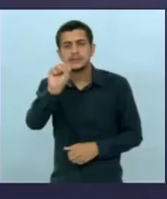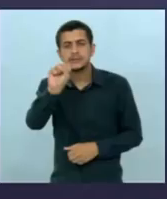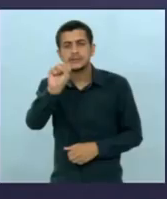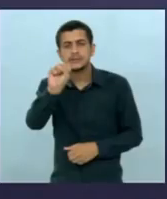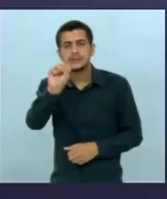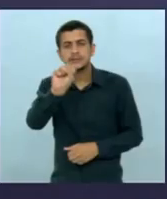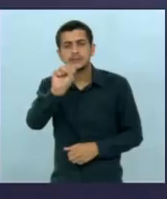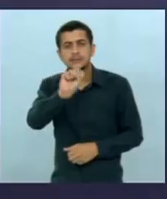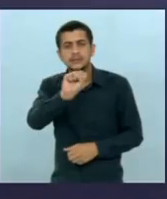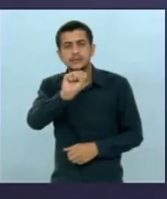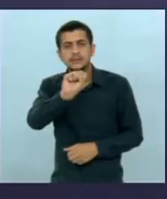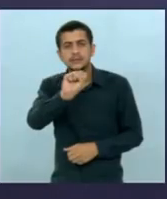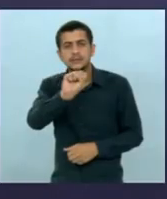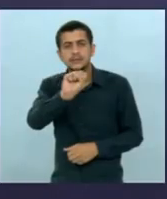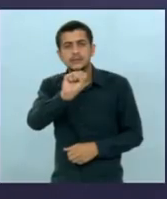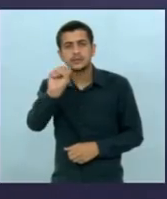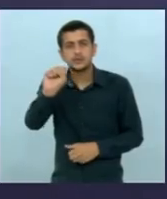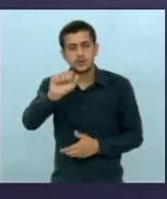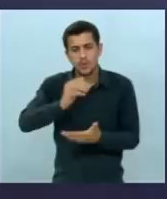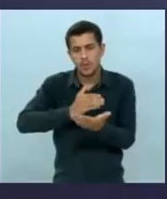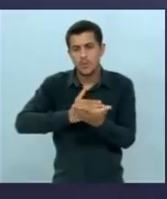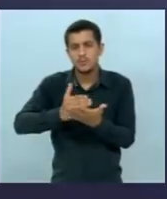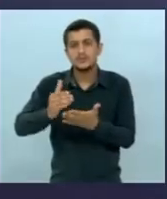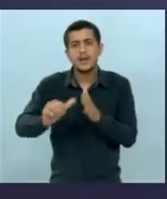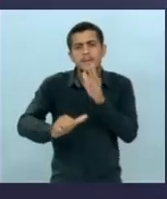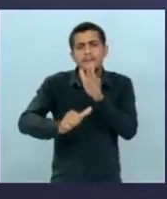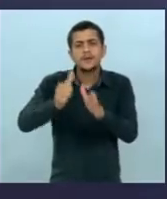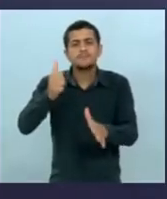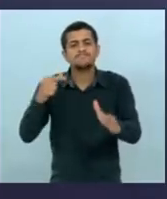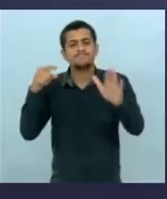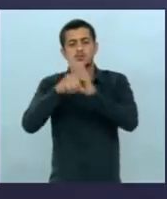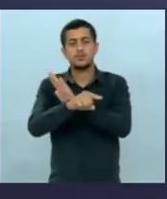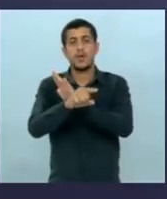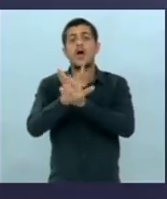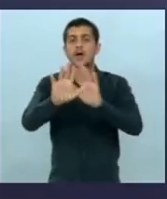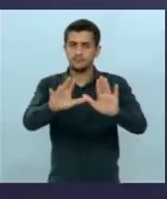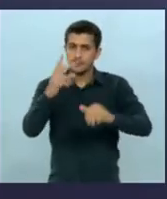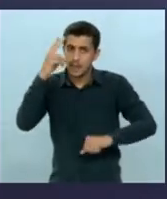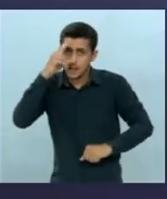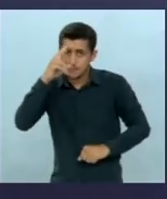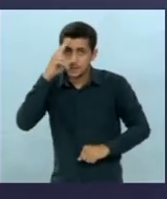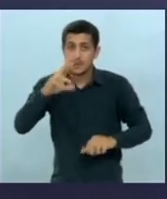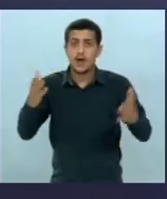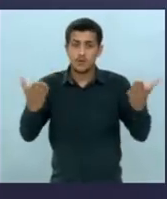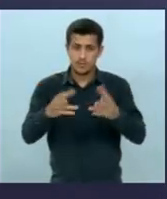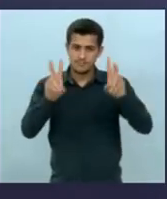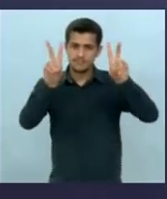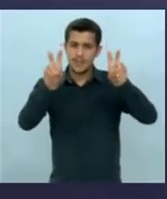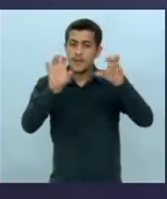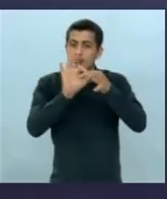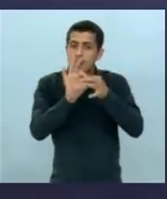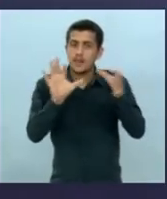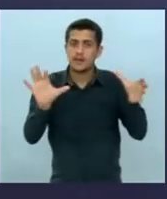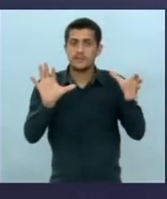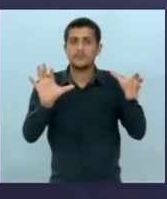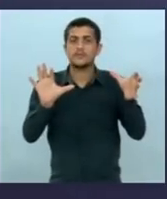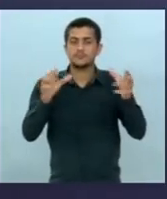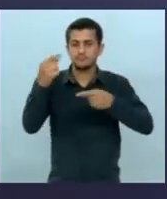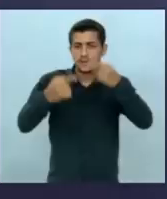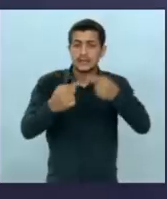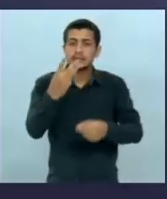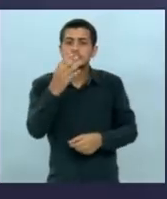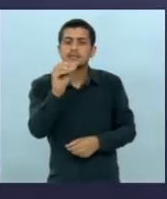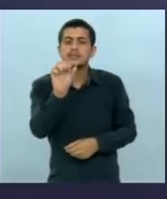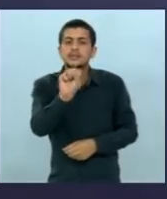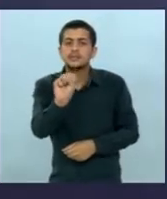30 segundos para fazer a sua primeira pergunta, lembrando que este é o tema livre que abre o nosso debate. 30